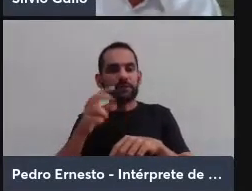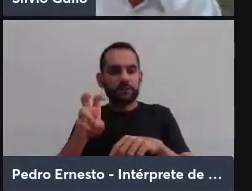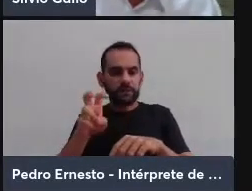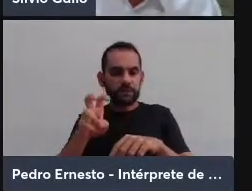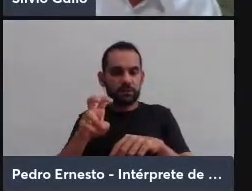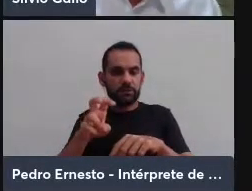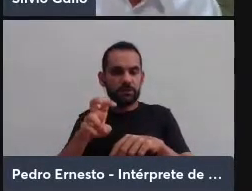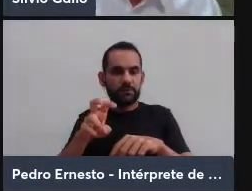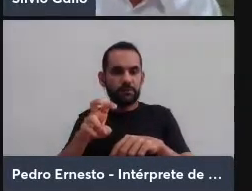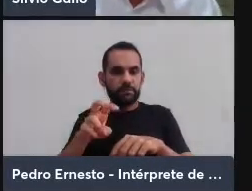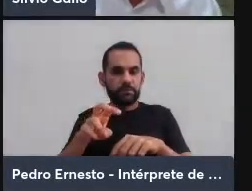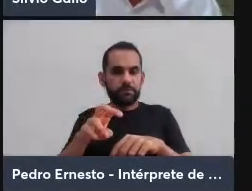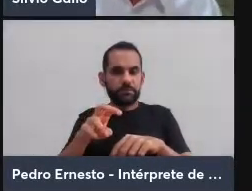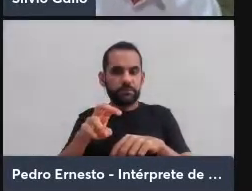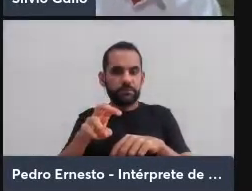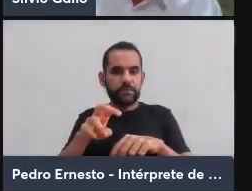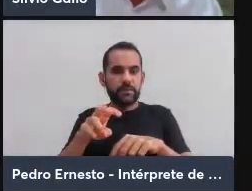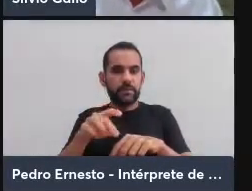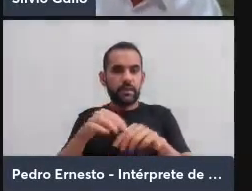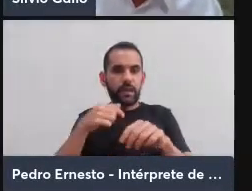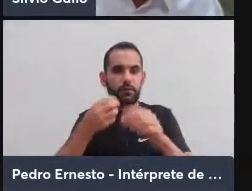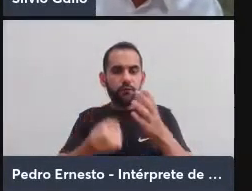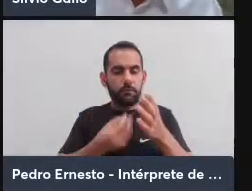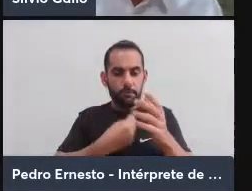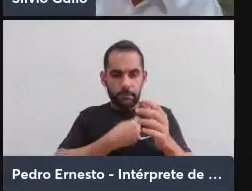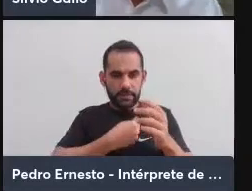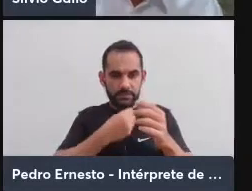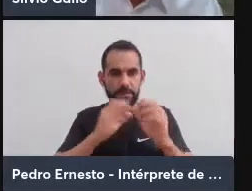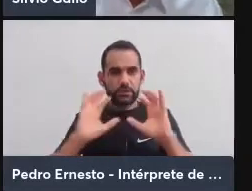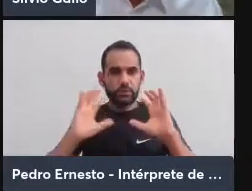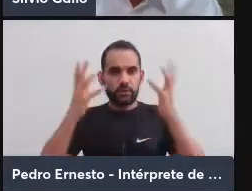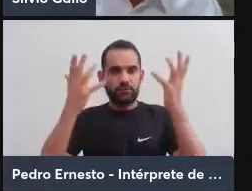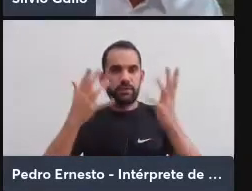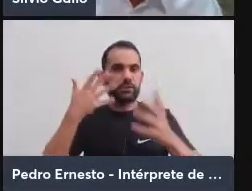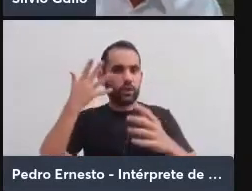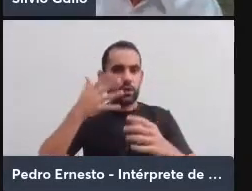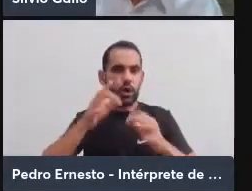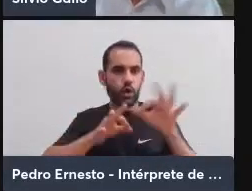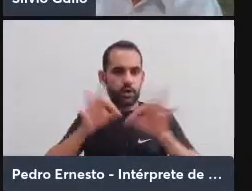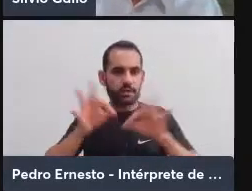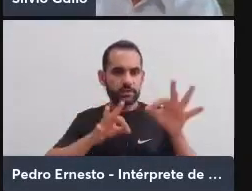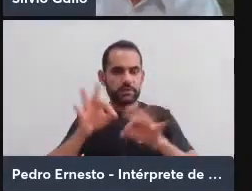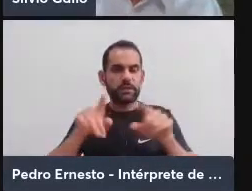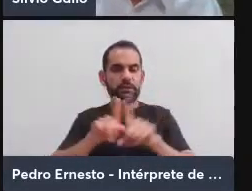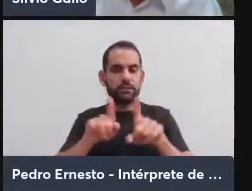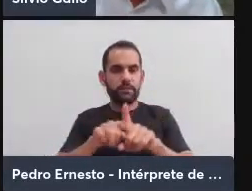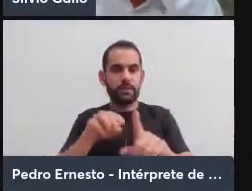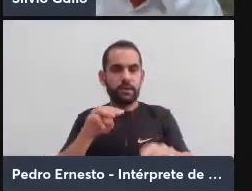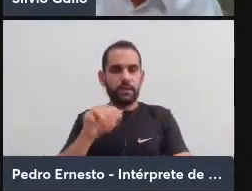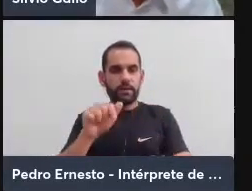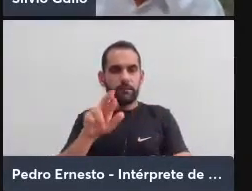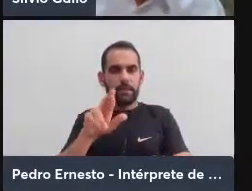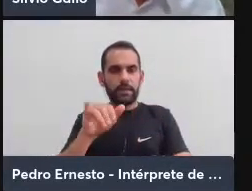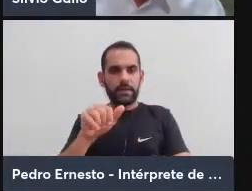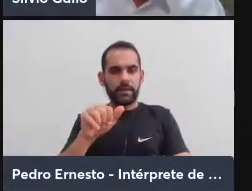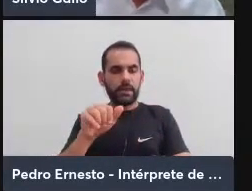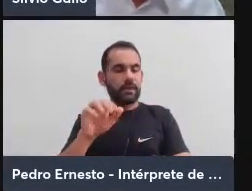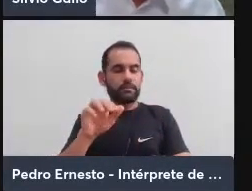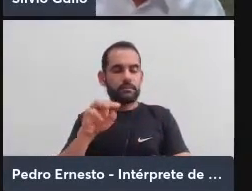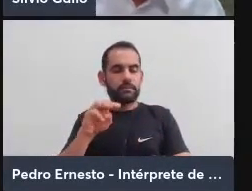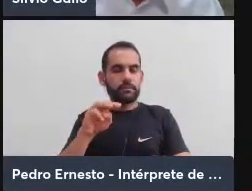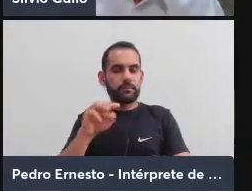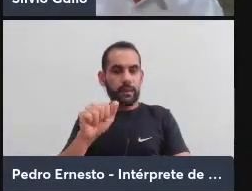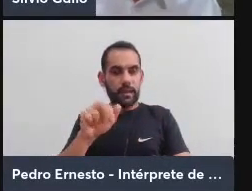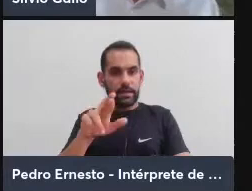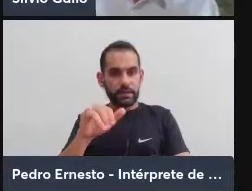evento organizado, dentre outros, pela professora Maria dos Remédios de Brito, que fala em seguida, ela pode depois nos falar